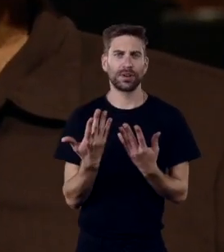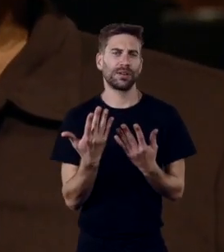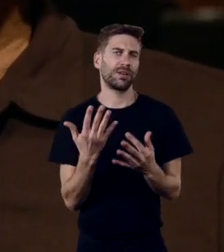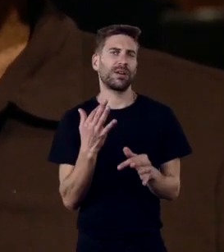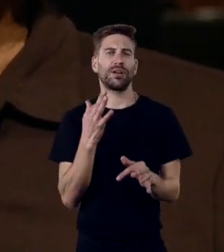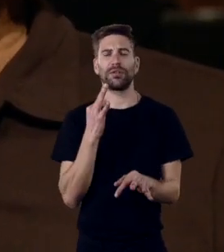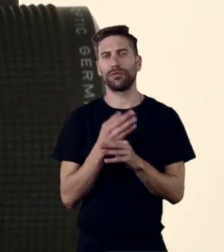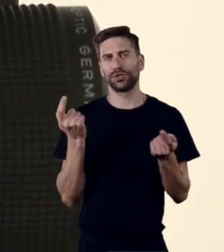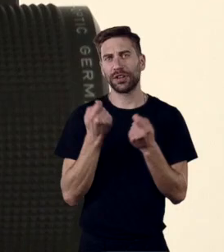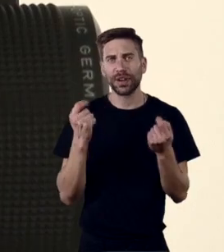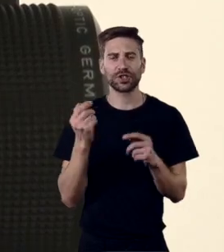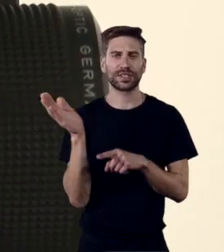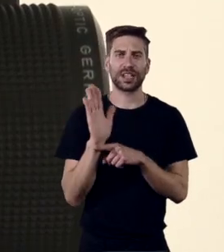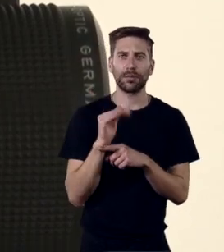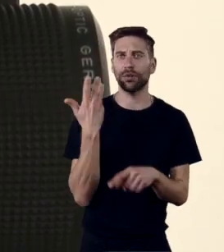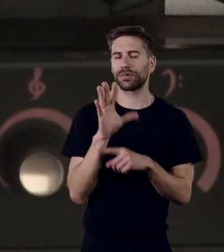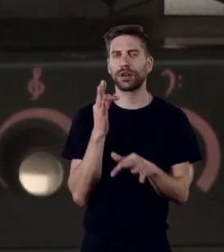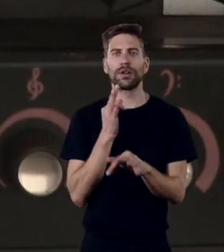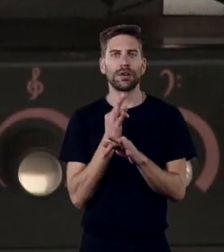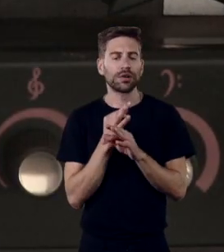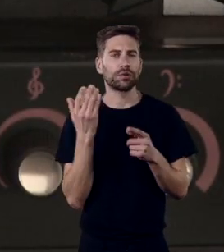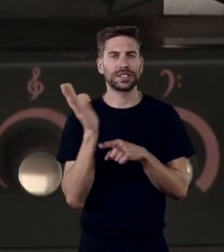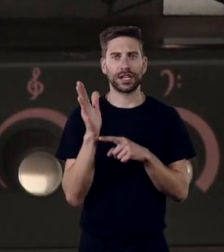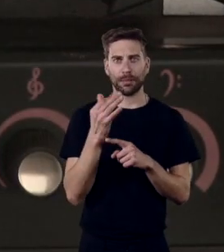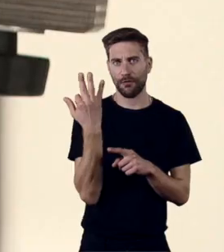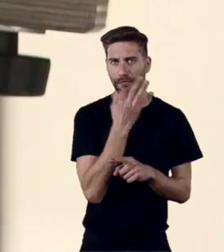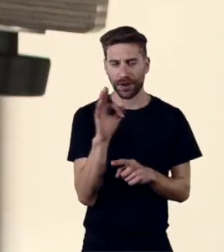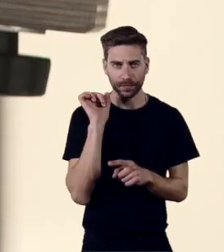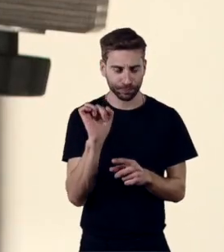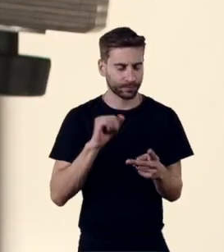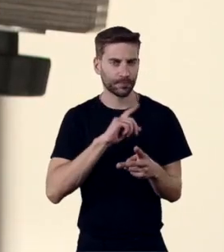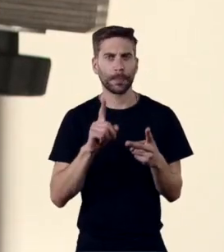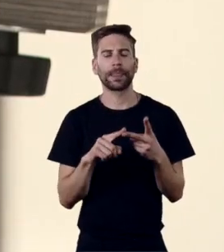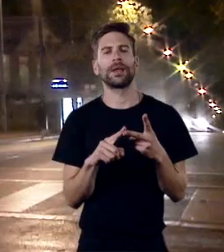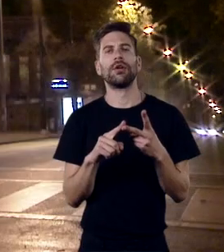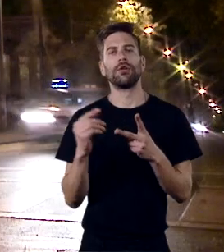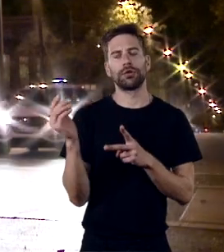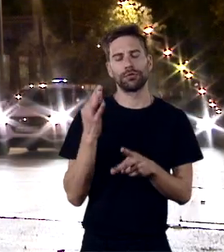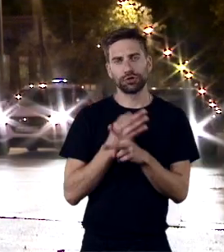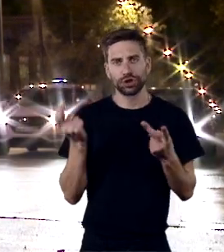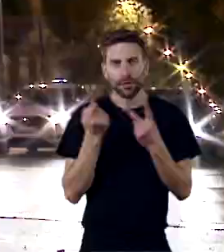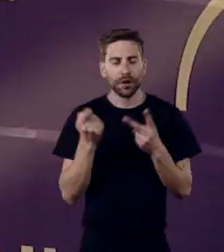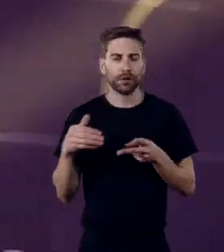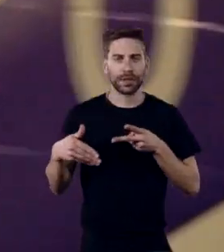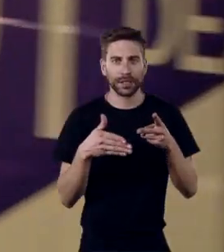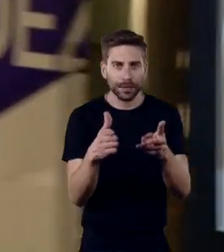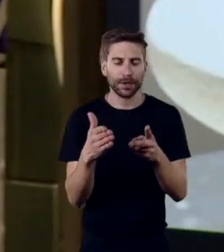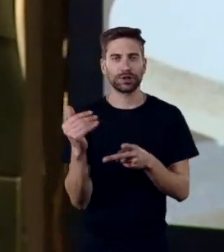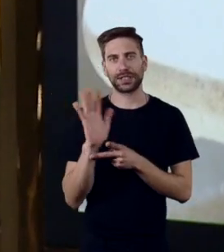do cinema que têm um histórico importante, como a festa do cinema francês, os caminhos do cinema português.